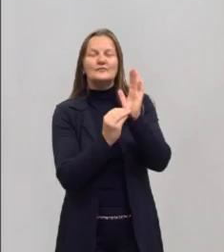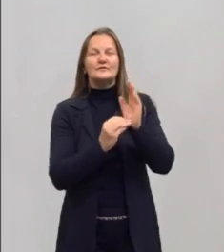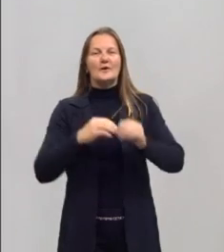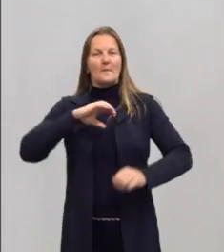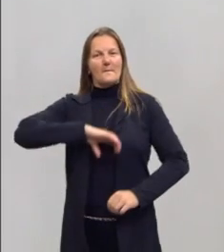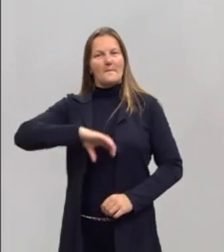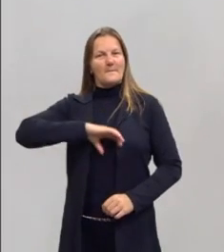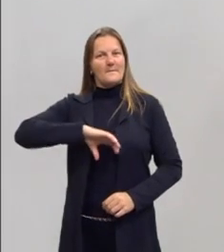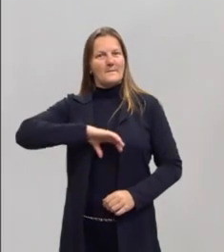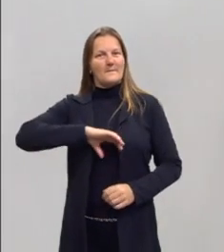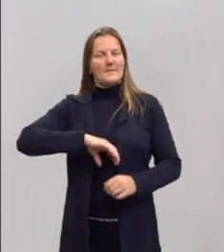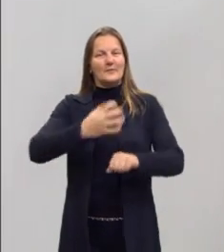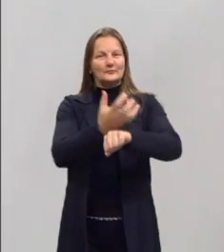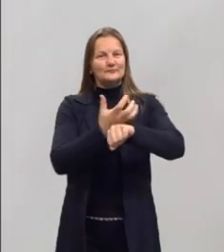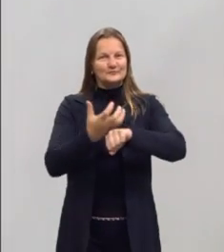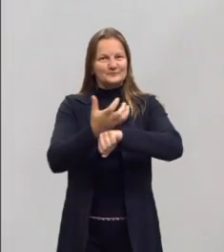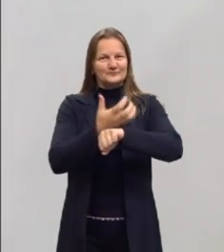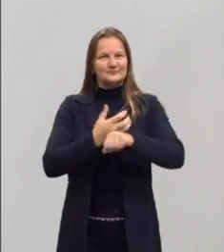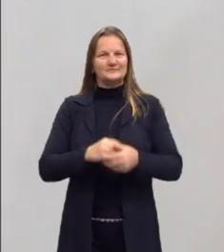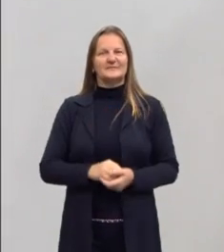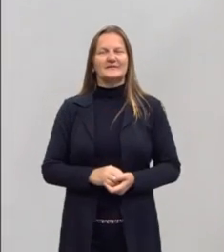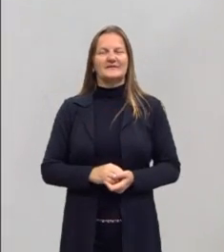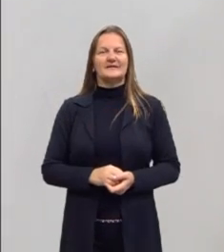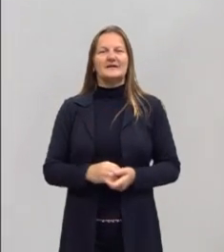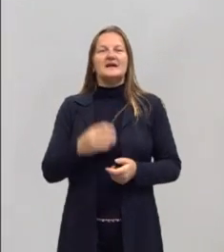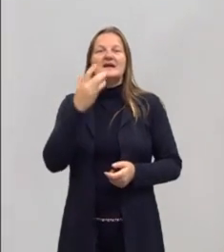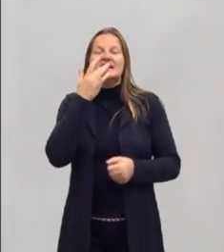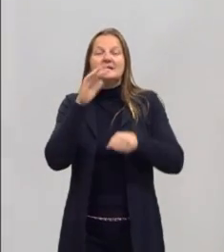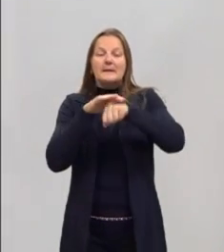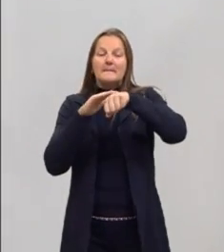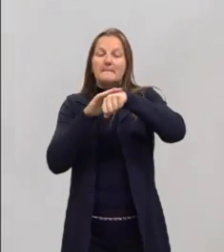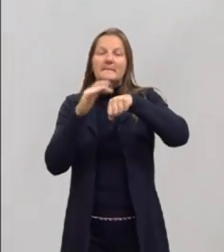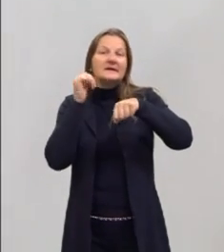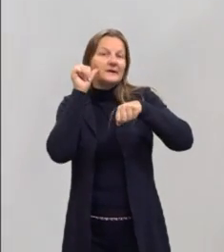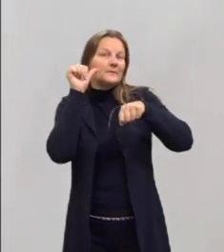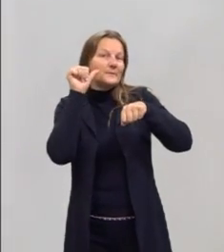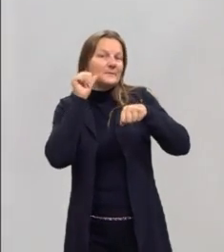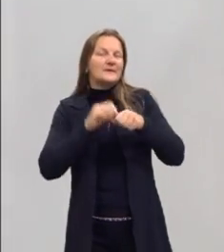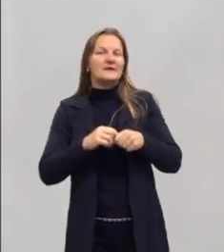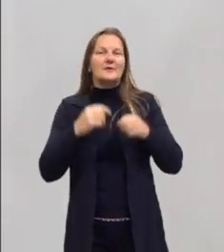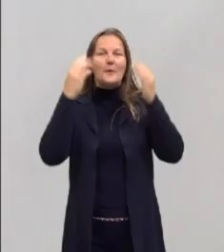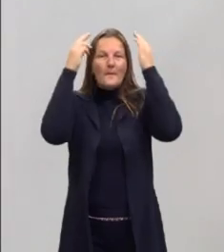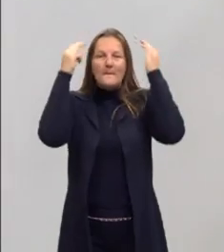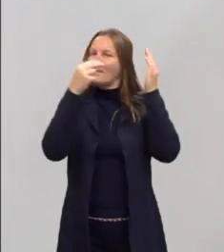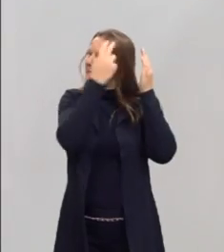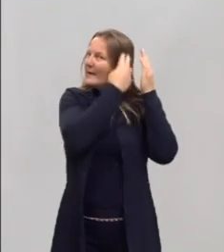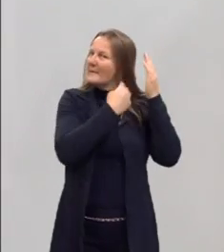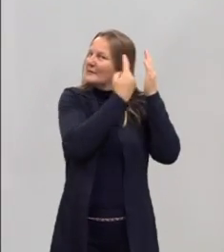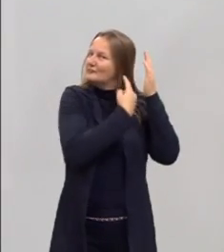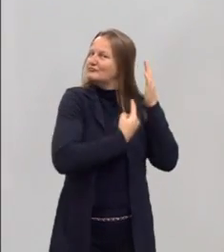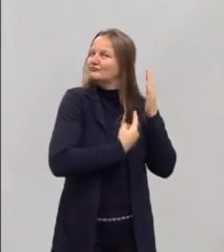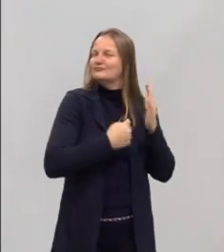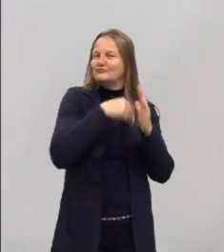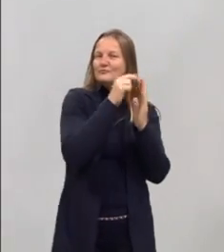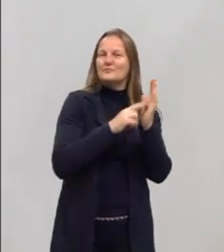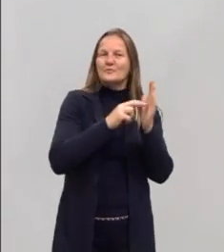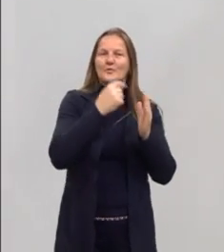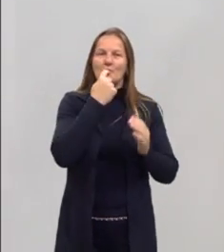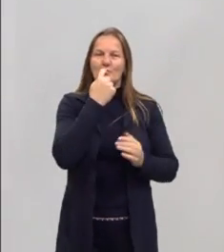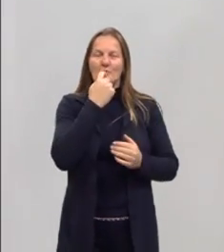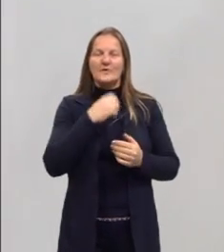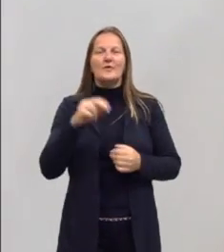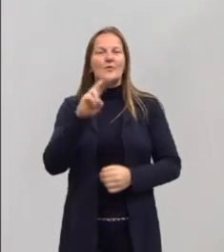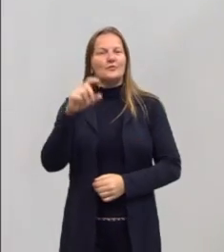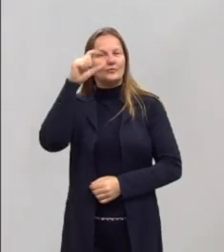portuguesa. Eu sou uma mulher branca, de cabelos cacheados, pintados de vermelho, estatura média, uso